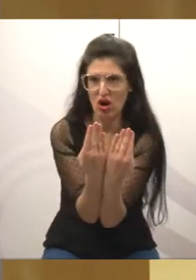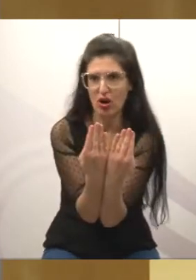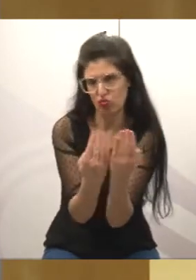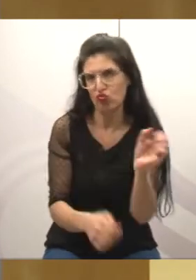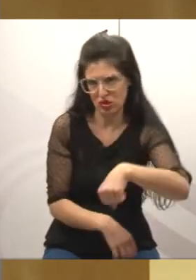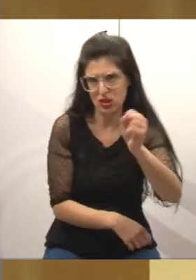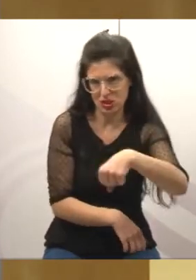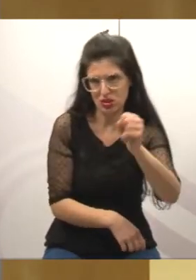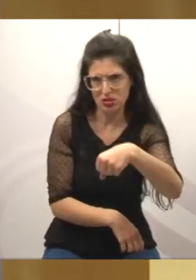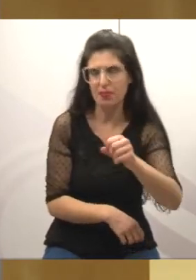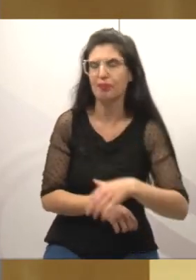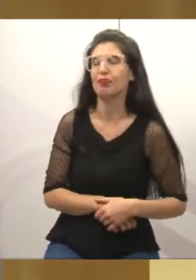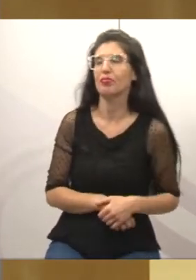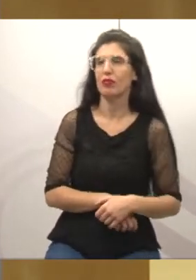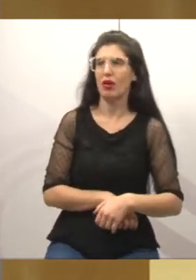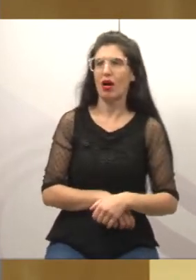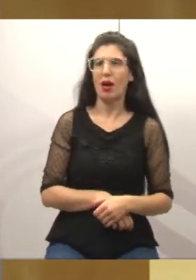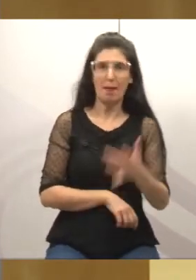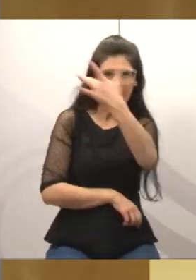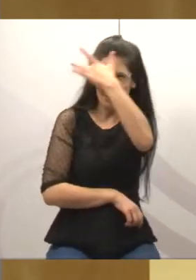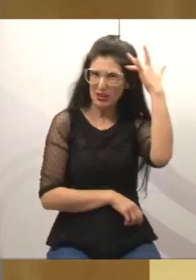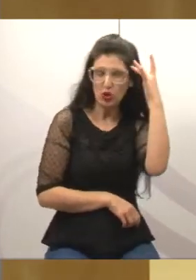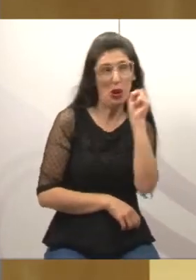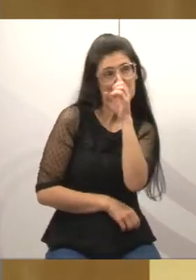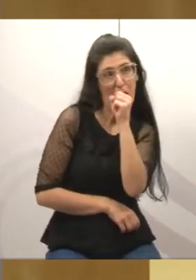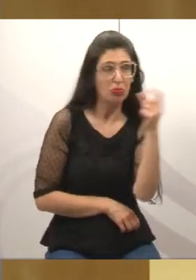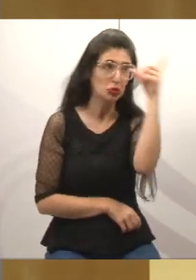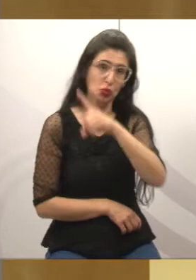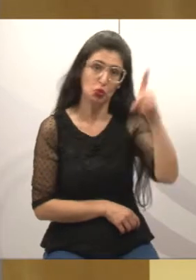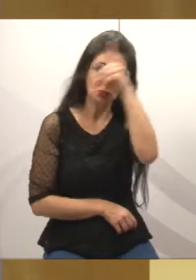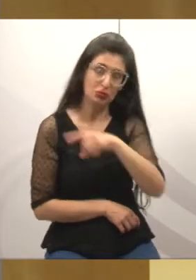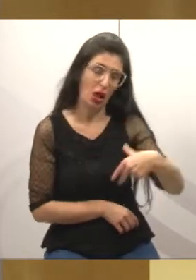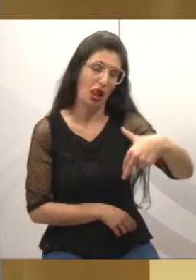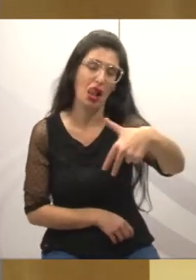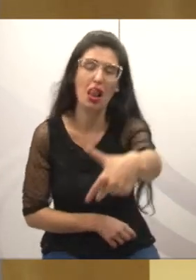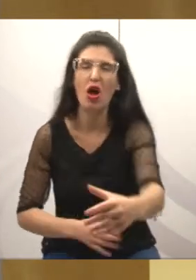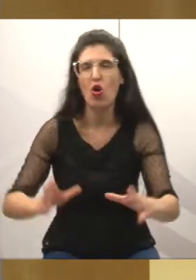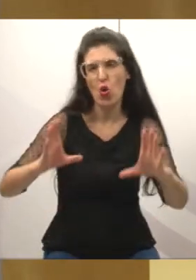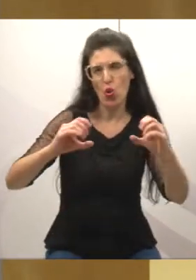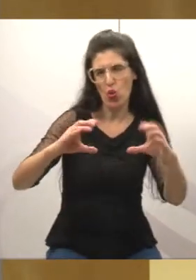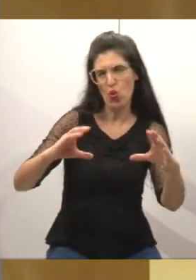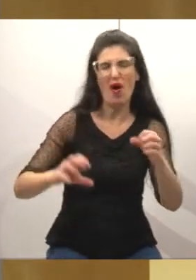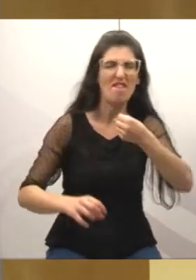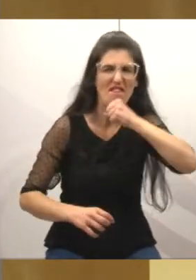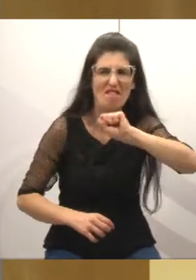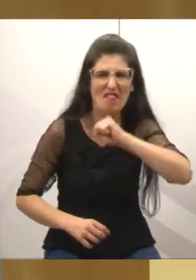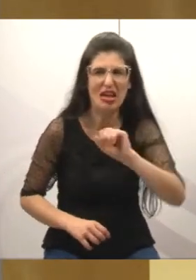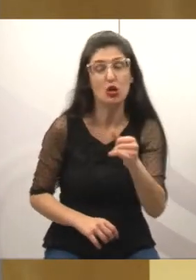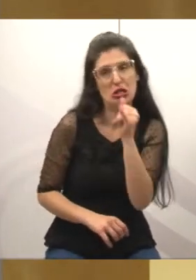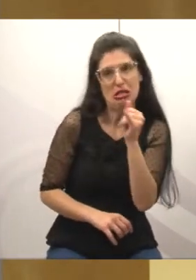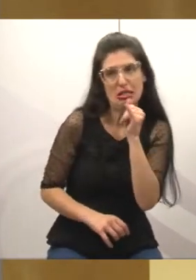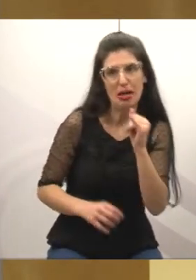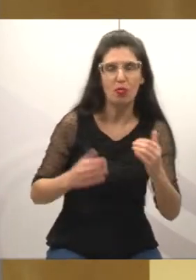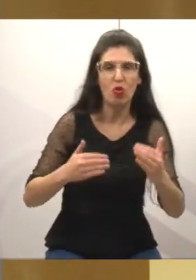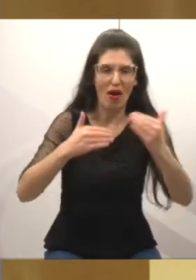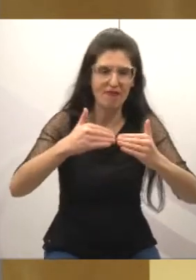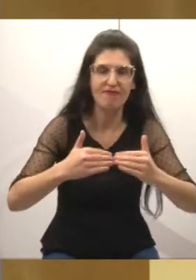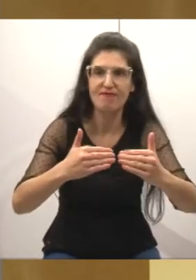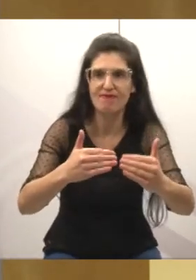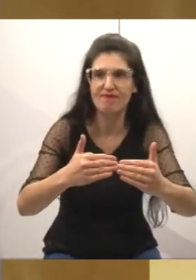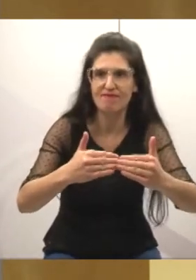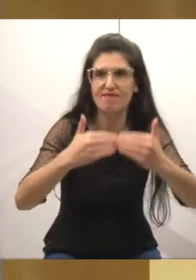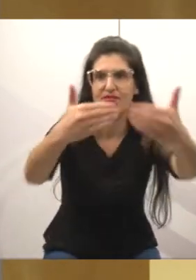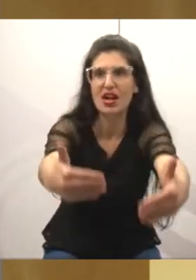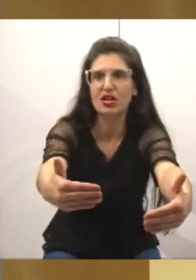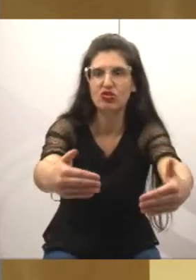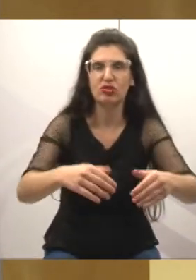deixam esses lixos, esses restos de móveis em frente ao leve e dá um aspecto totalmente ruim.